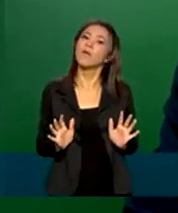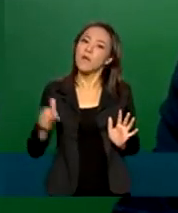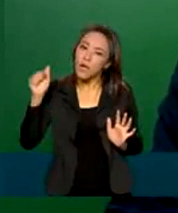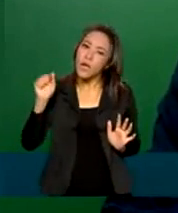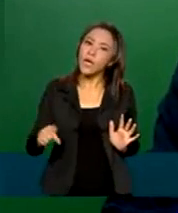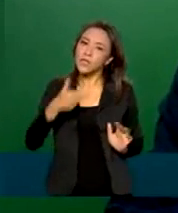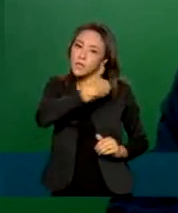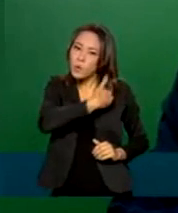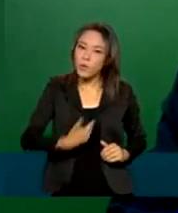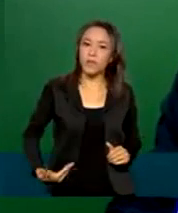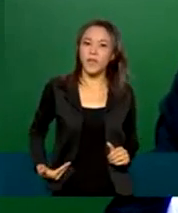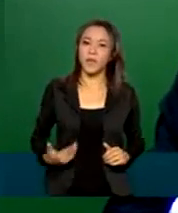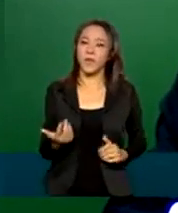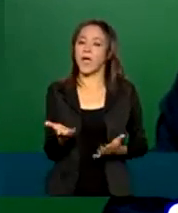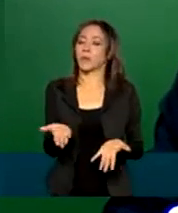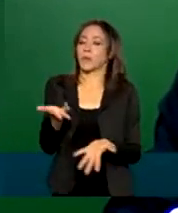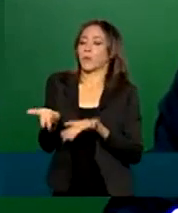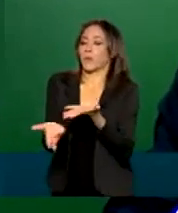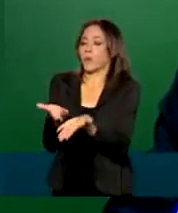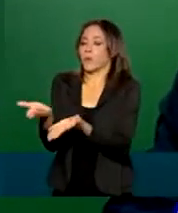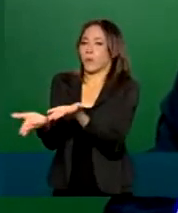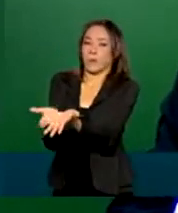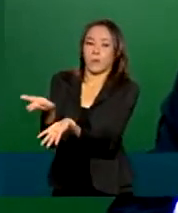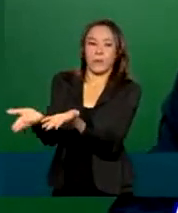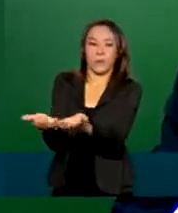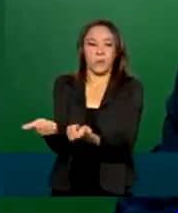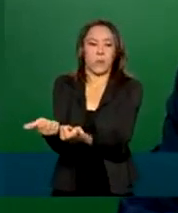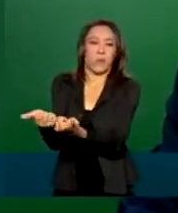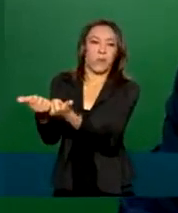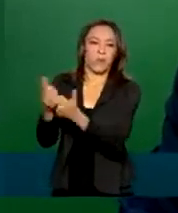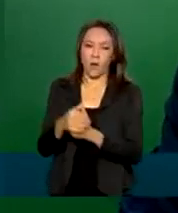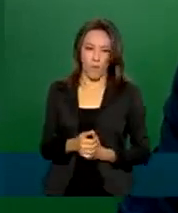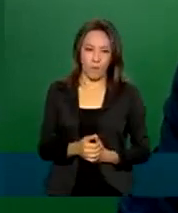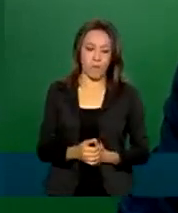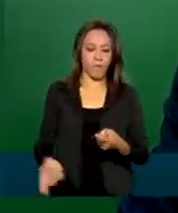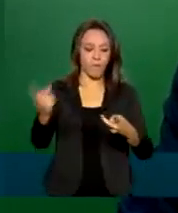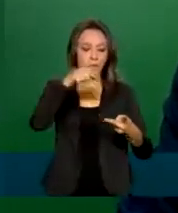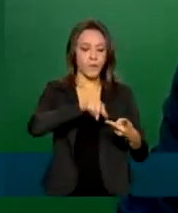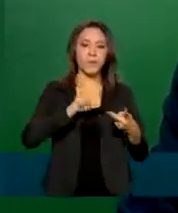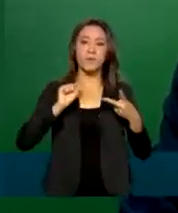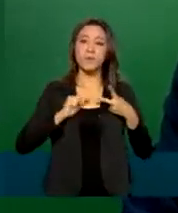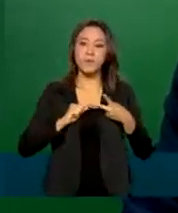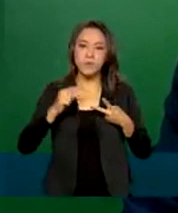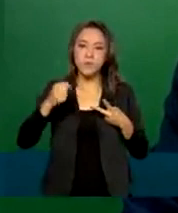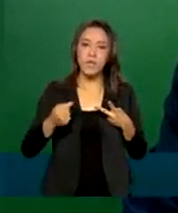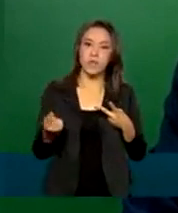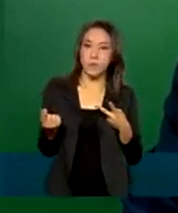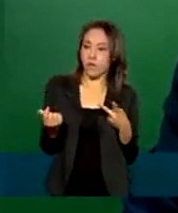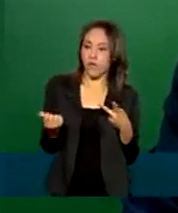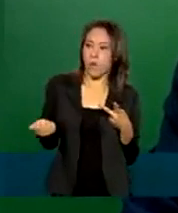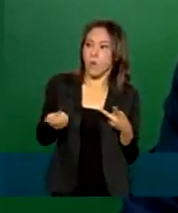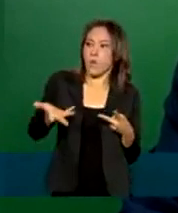governo, não favorecer ninguém. Segundo, não houve sobrepreço.